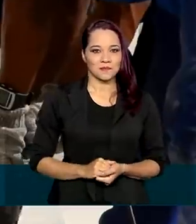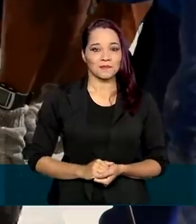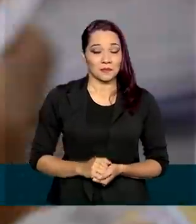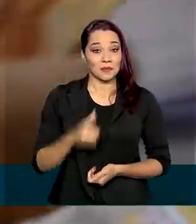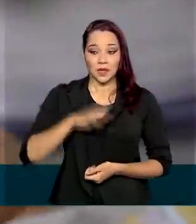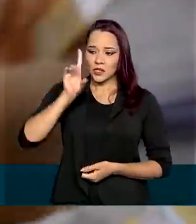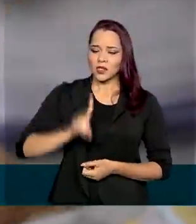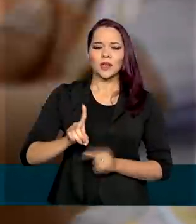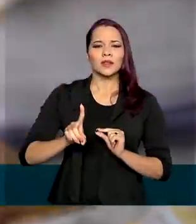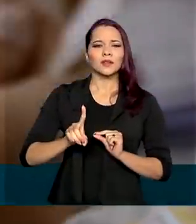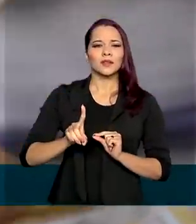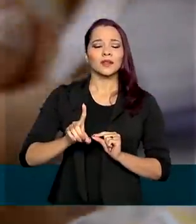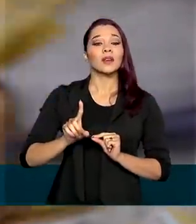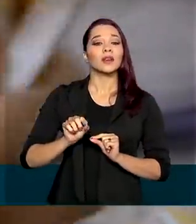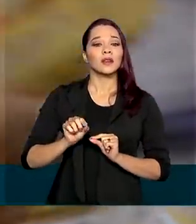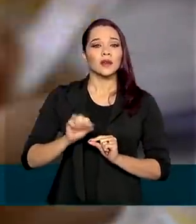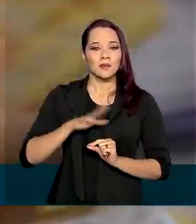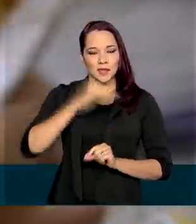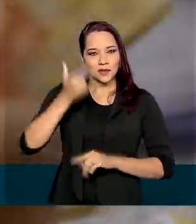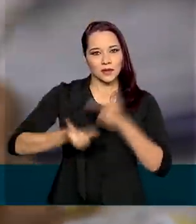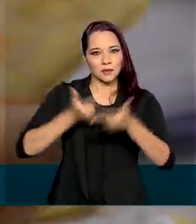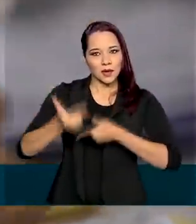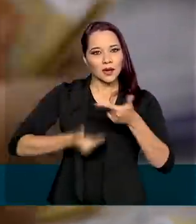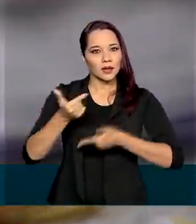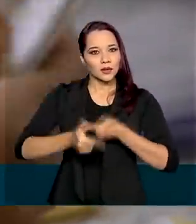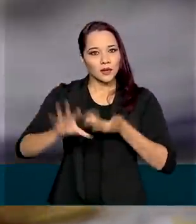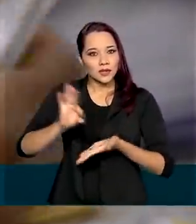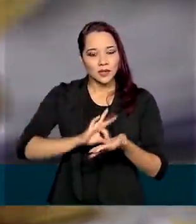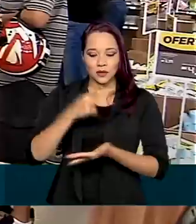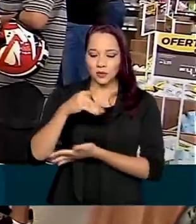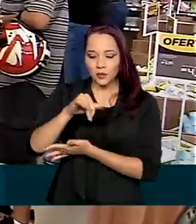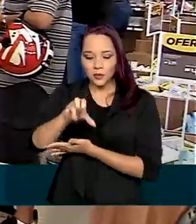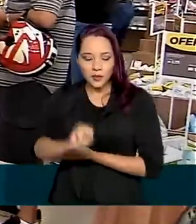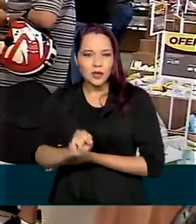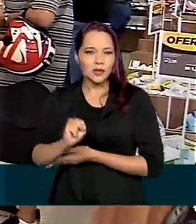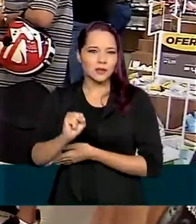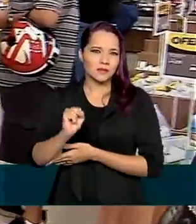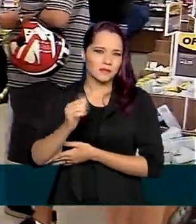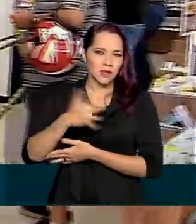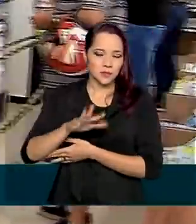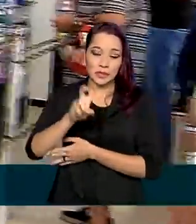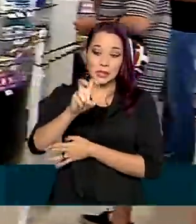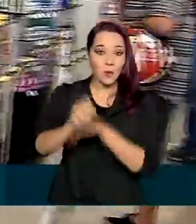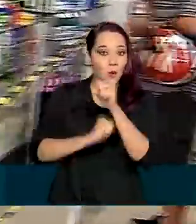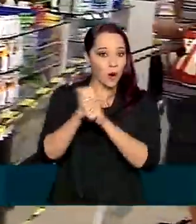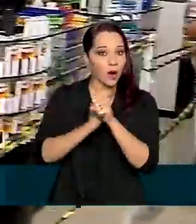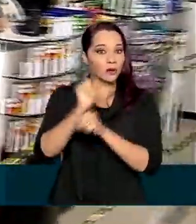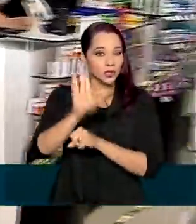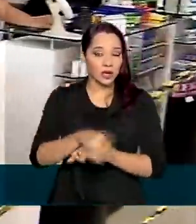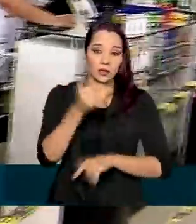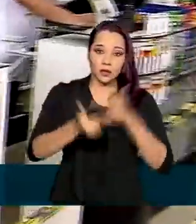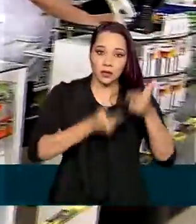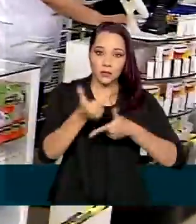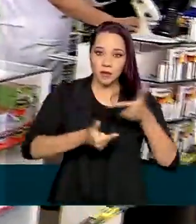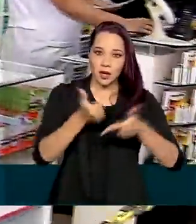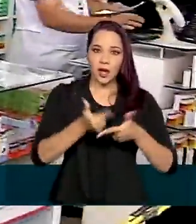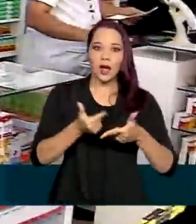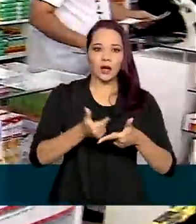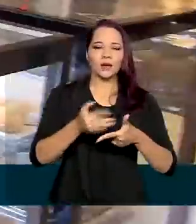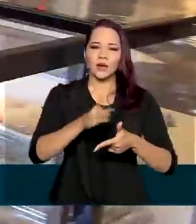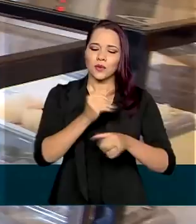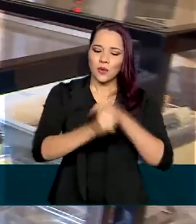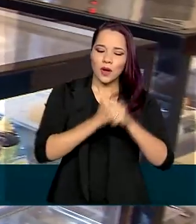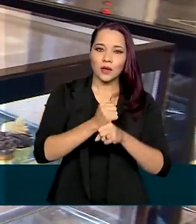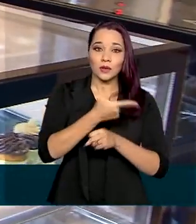Tem direito ao abono salarial trabalhadores inscritos no PIS há pelo menos 5 anos que trabalharam formalmente